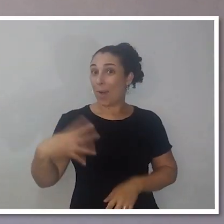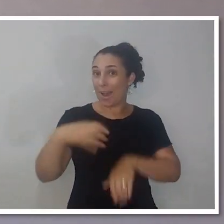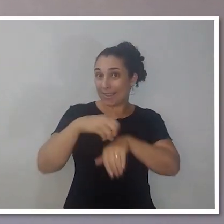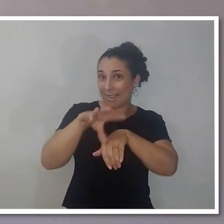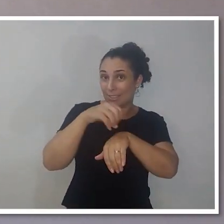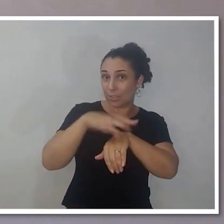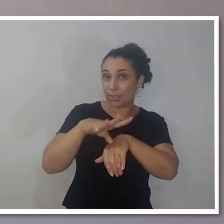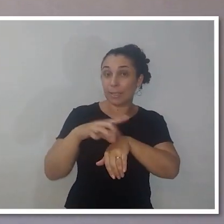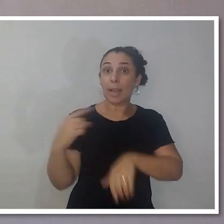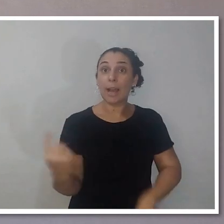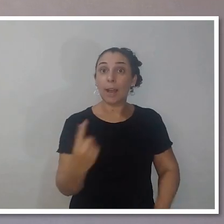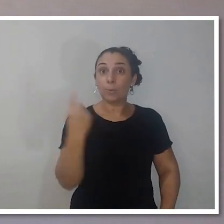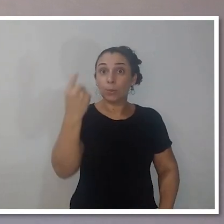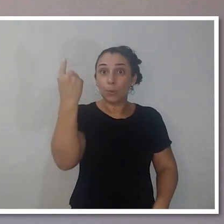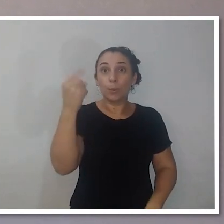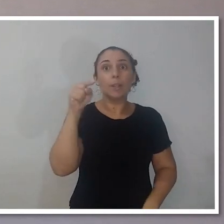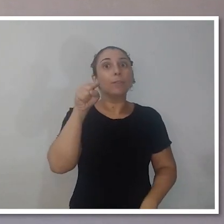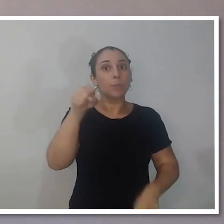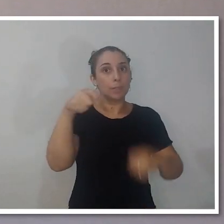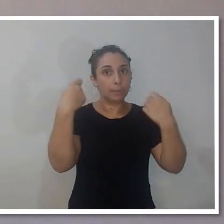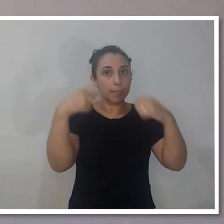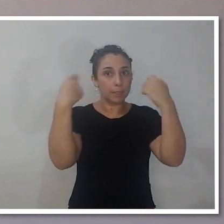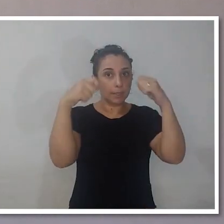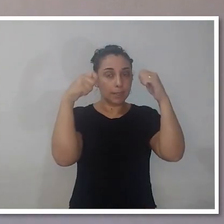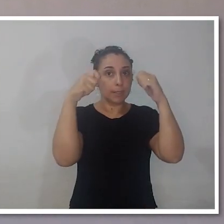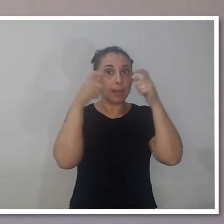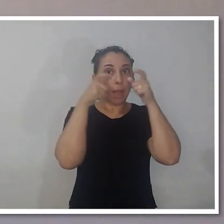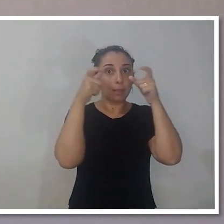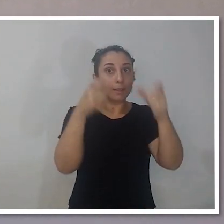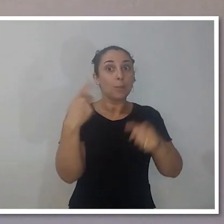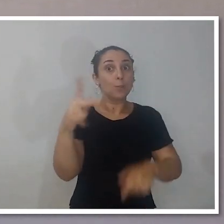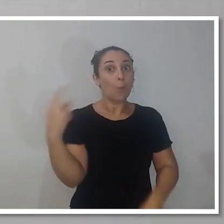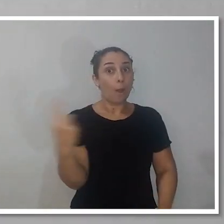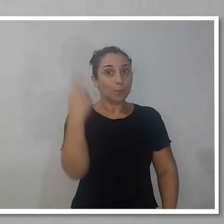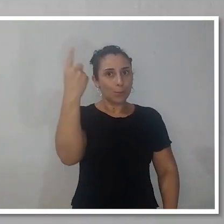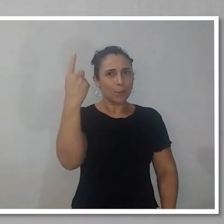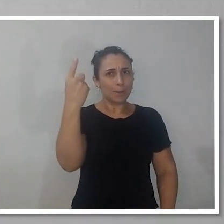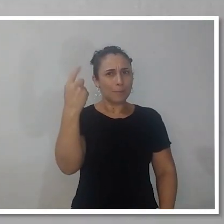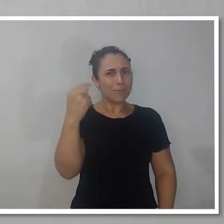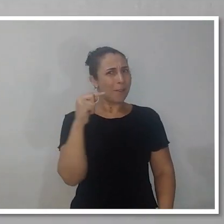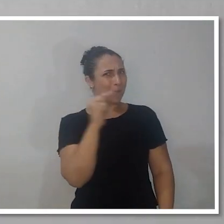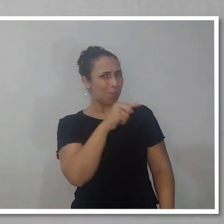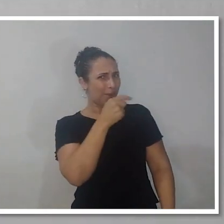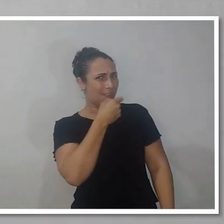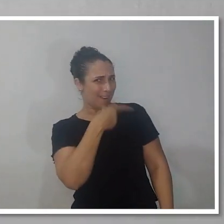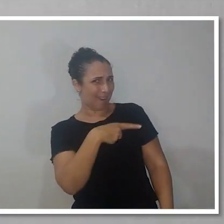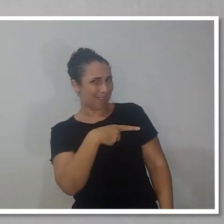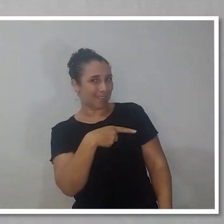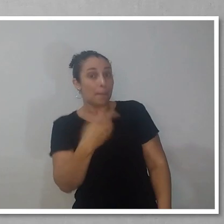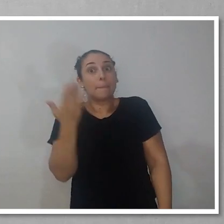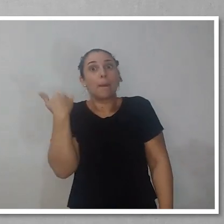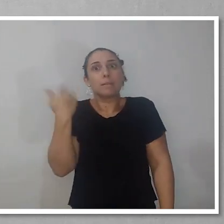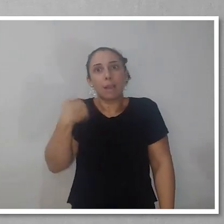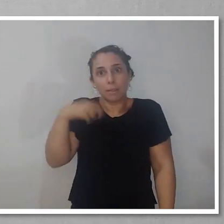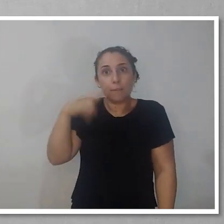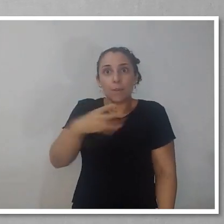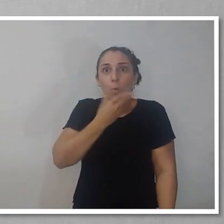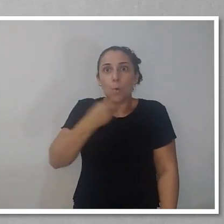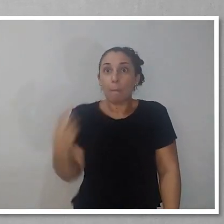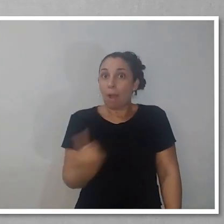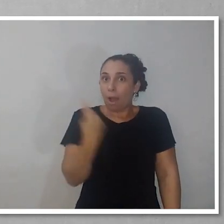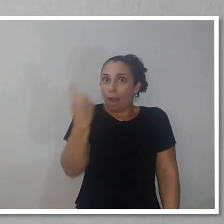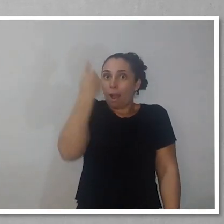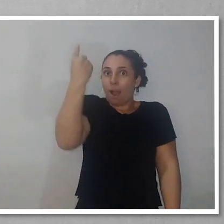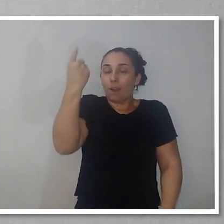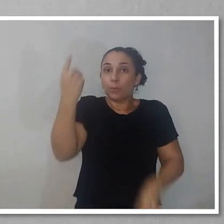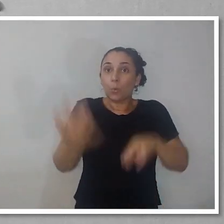Quarta dica, altura. Respeita a sua altura. O que foi? Você está achando graça? Teve uma vez que eu vi um